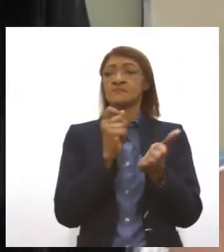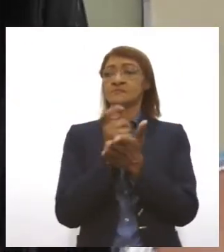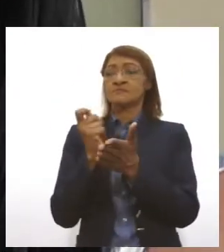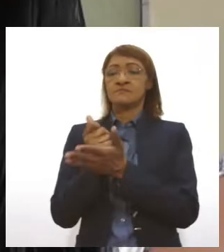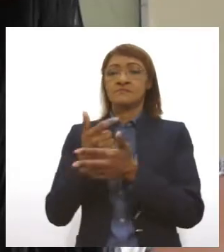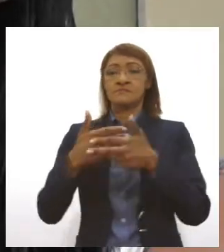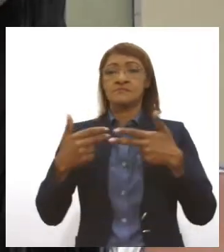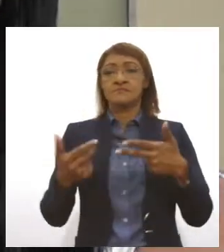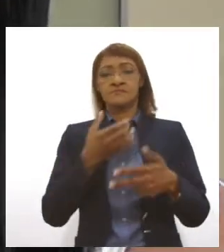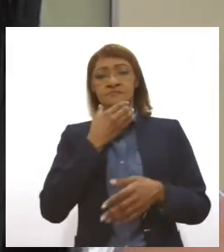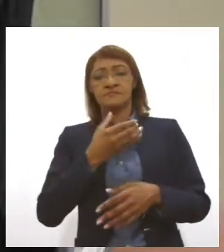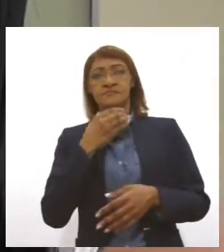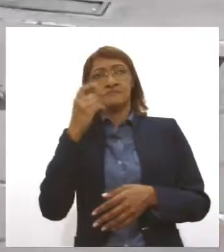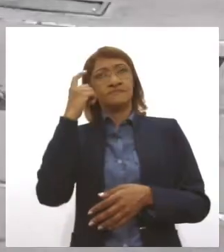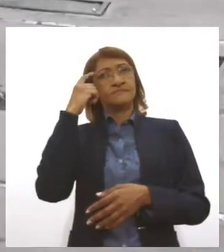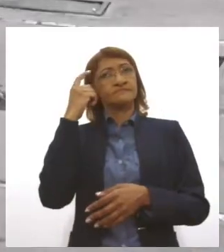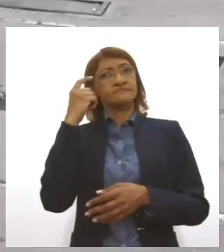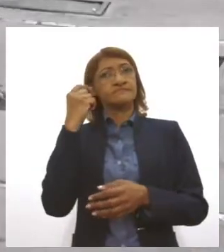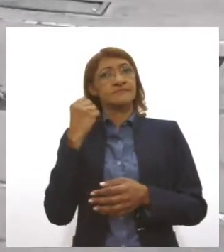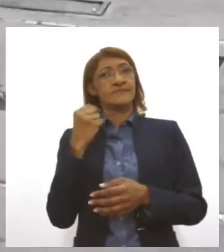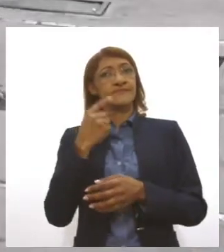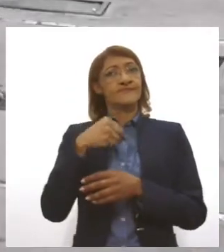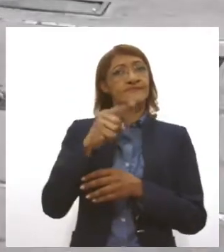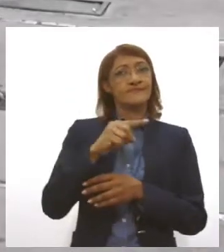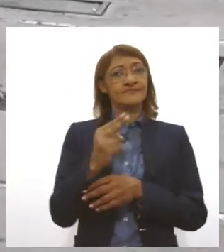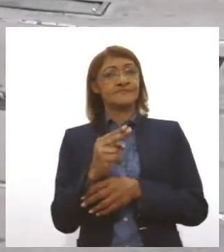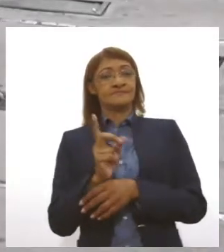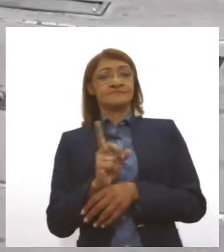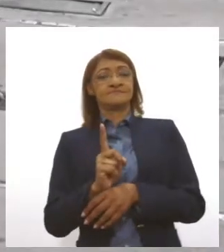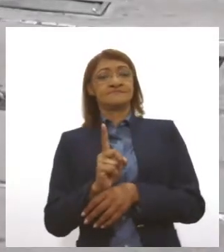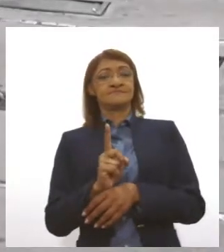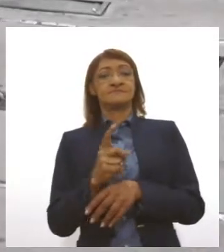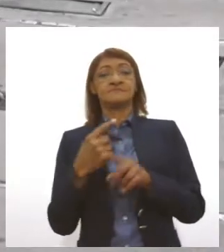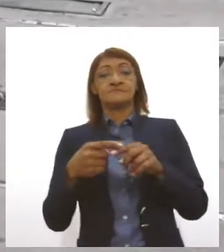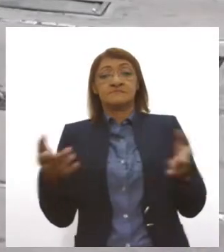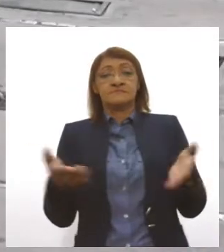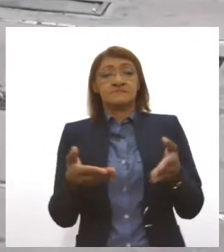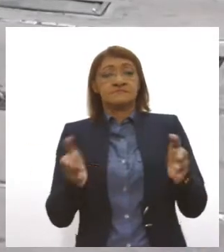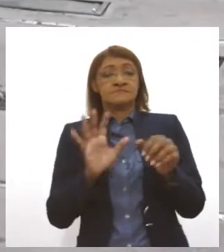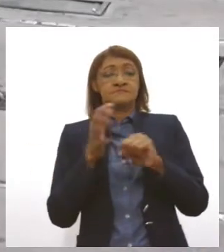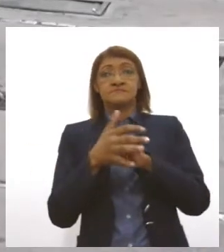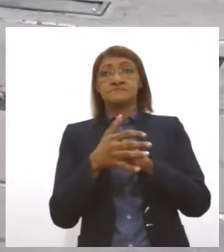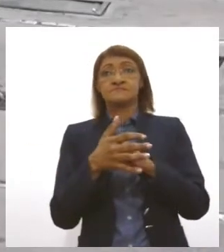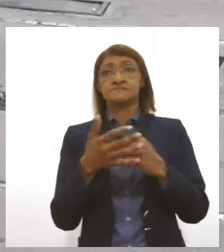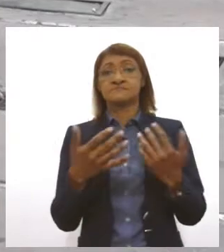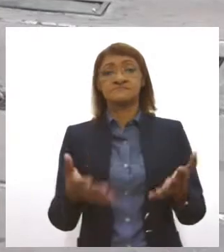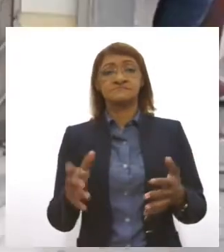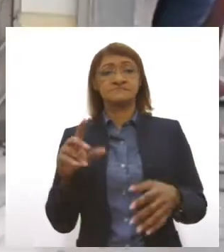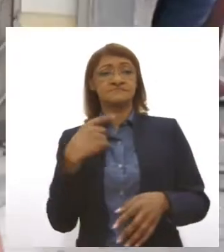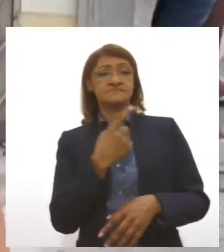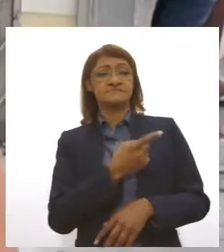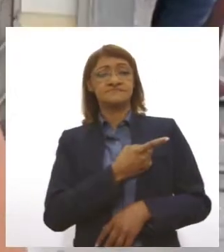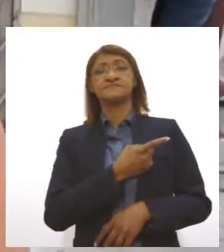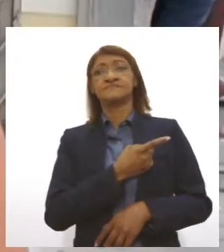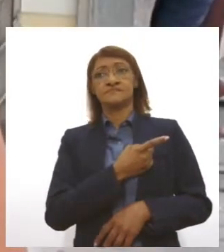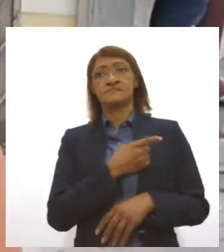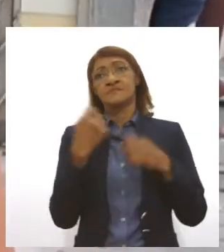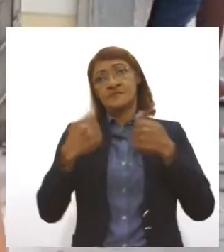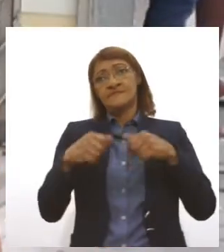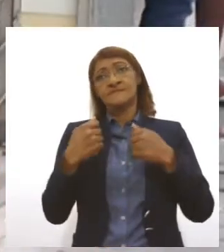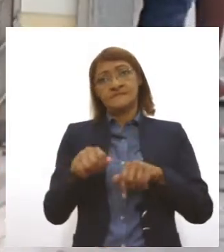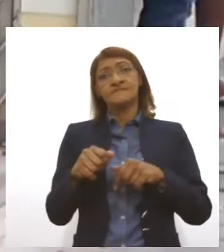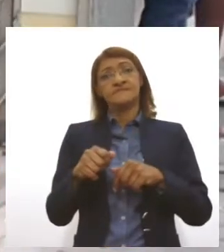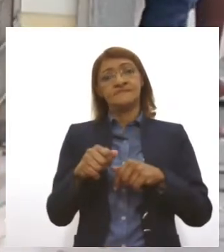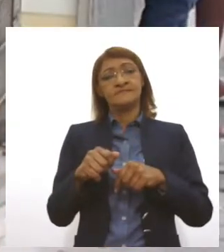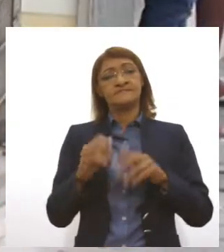duas vezes antes de ir ao centro. Porque com essa doença, a gente tem que evitar o máximo, ficar em casa. Mas eu achei que aqui é mais